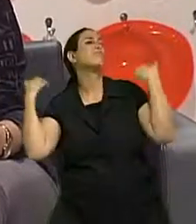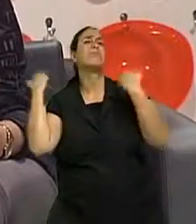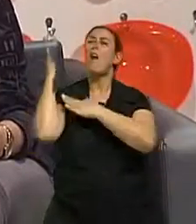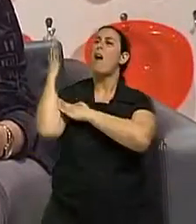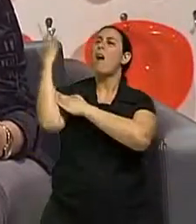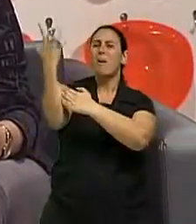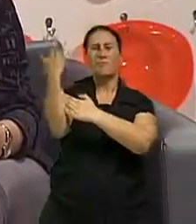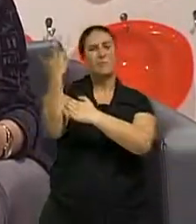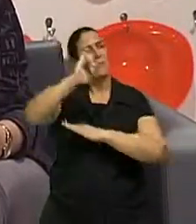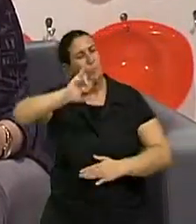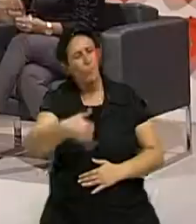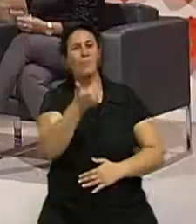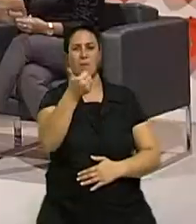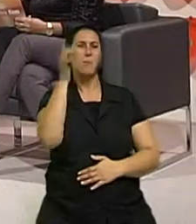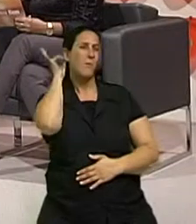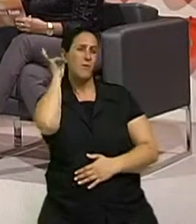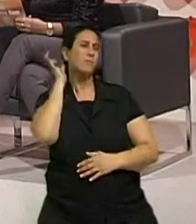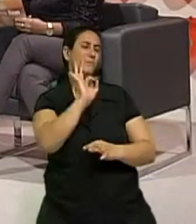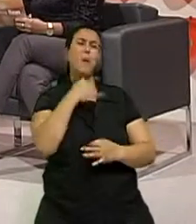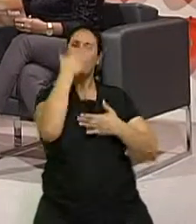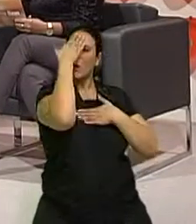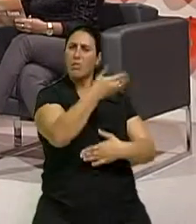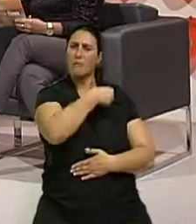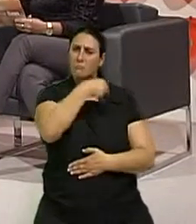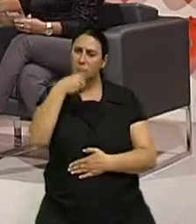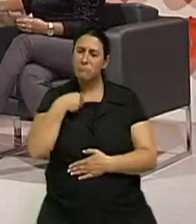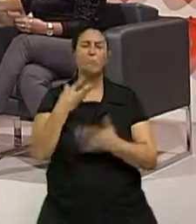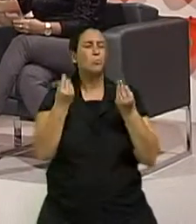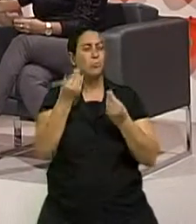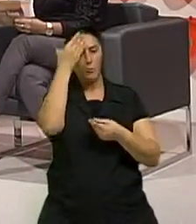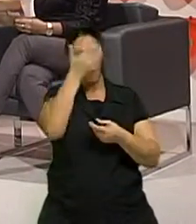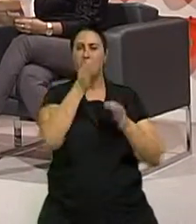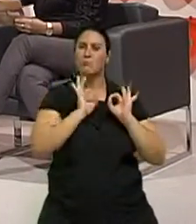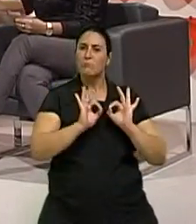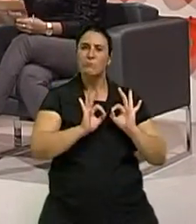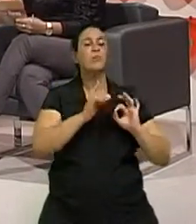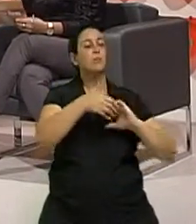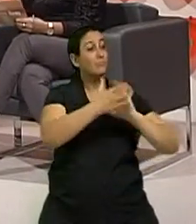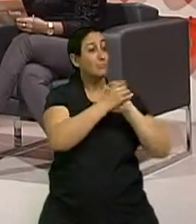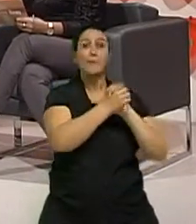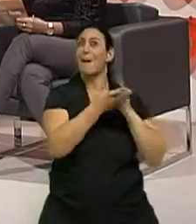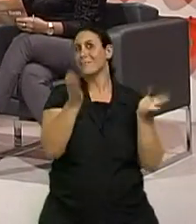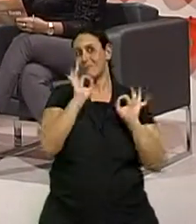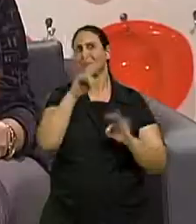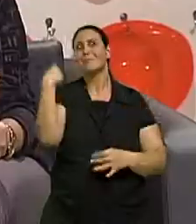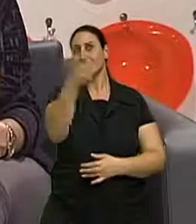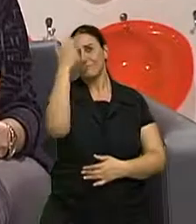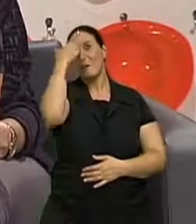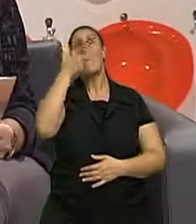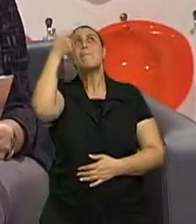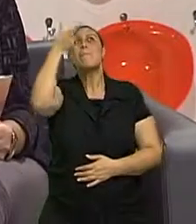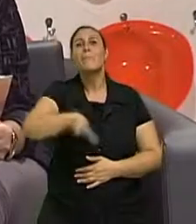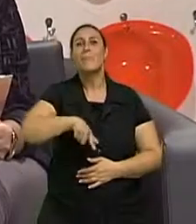maravilhoso. Doutora, não tenho como lhe agradecer. Essa contribuição, claro que faltou, daria outro programa. Vocês sabem disso, né?